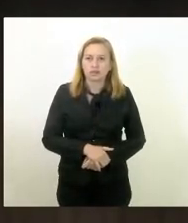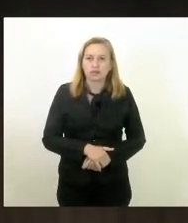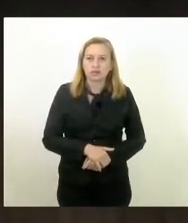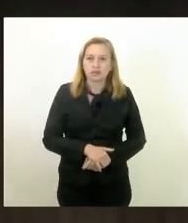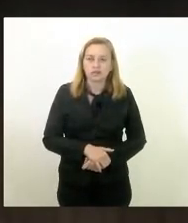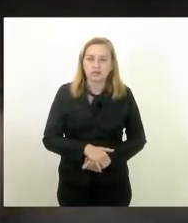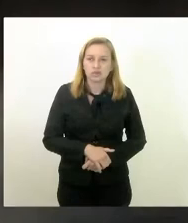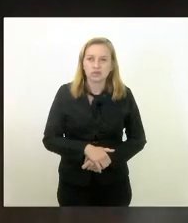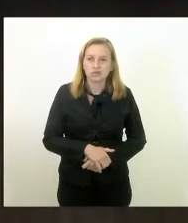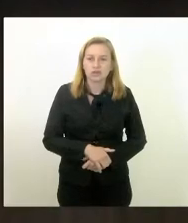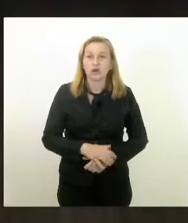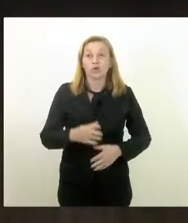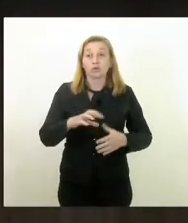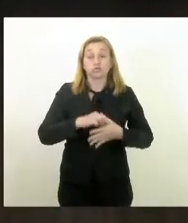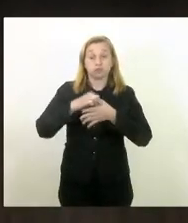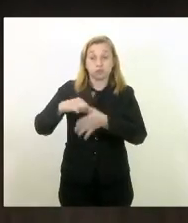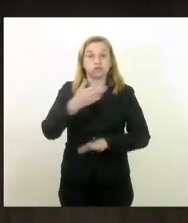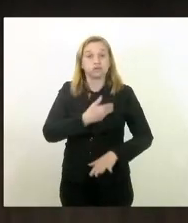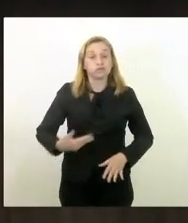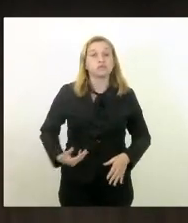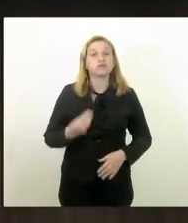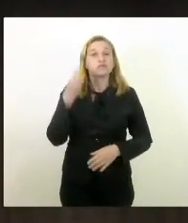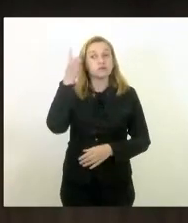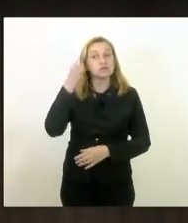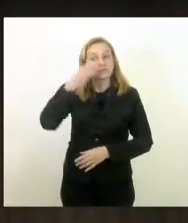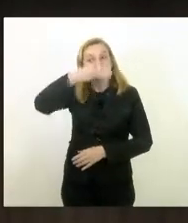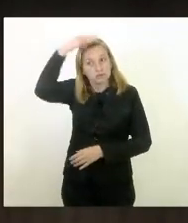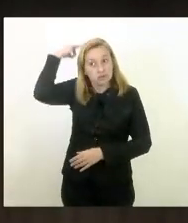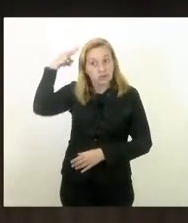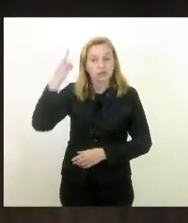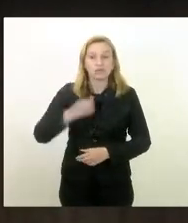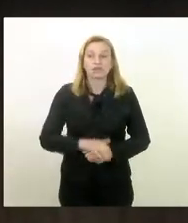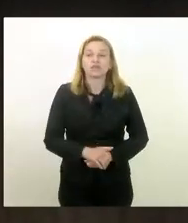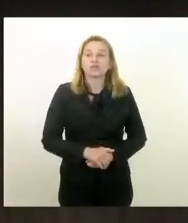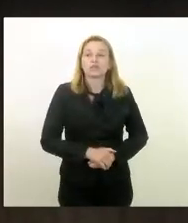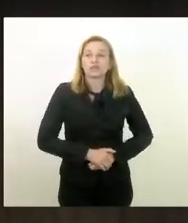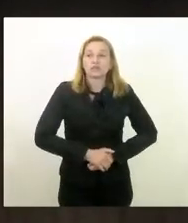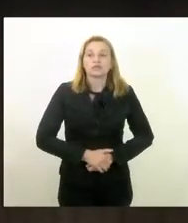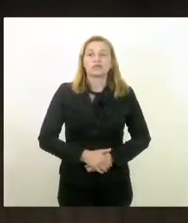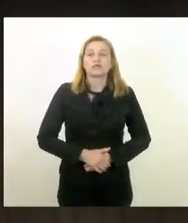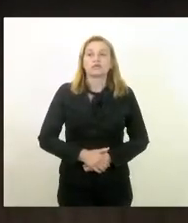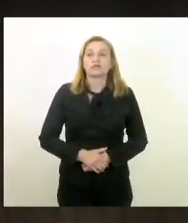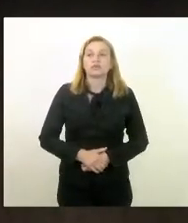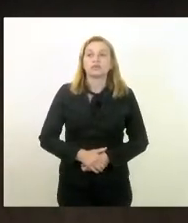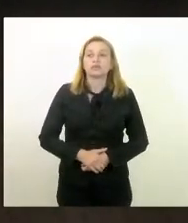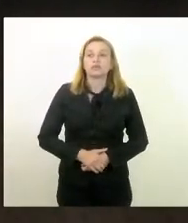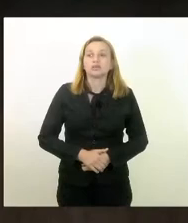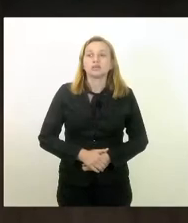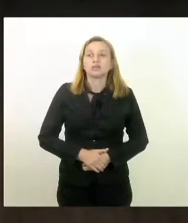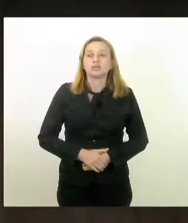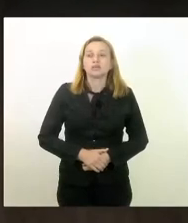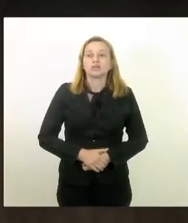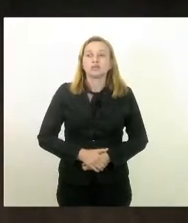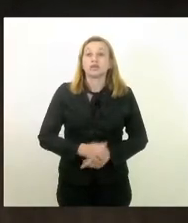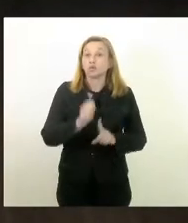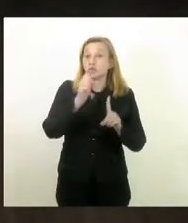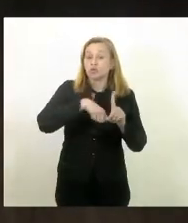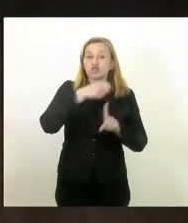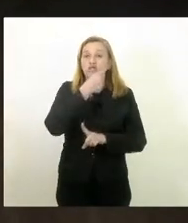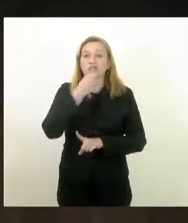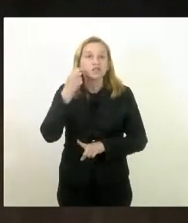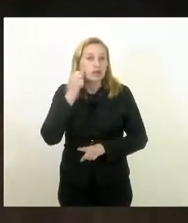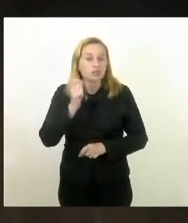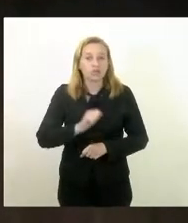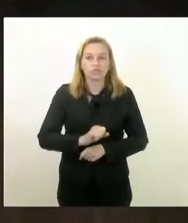pelo líder do governo deputado Márcio Pacheco segundo o qual a partir do mês de setembro